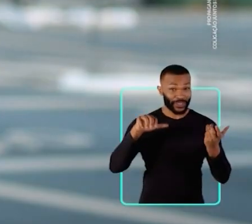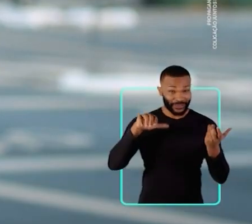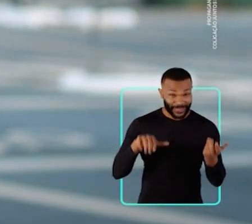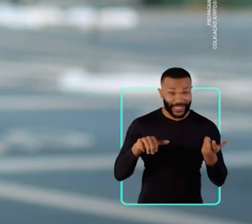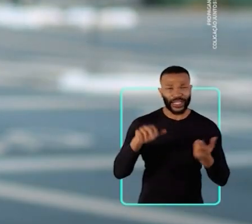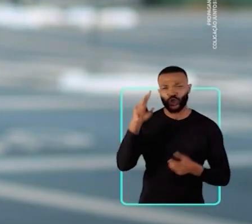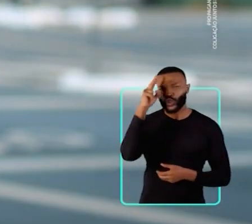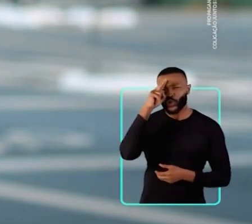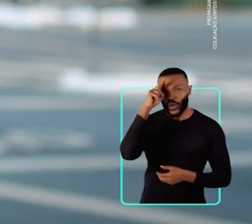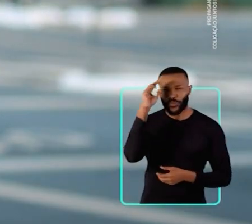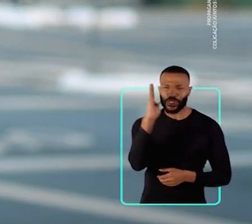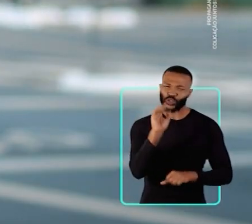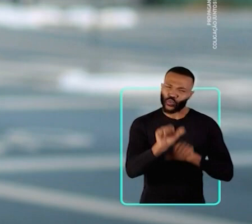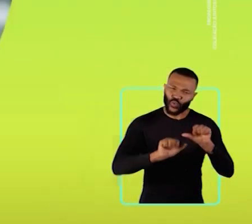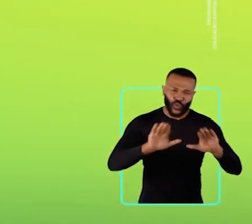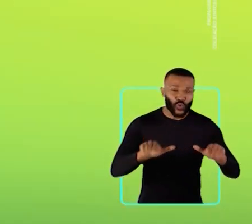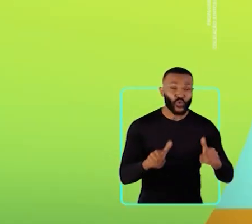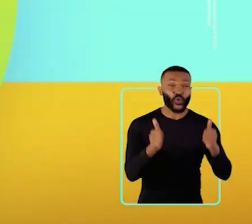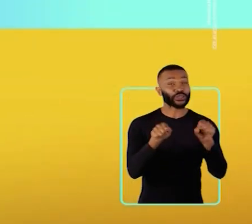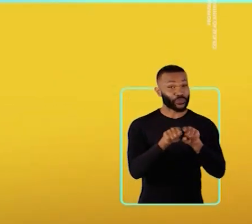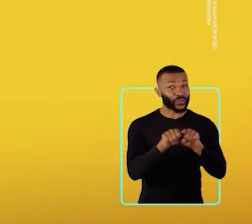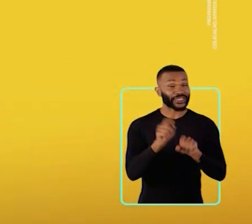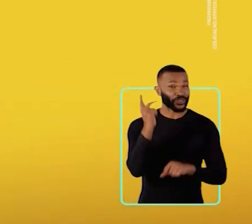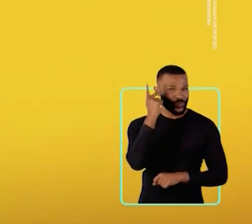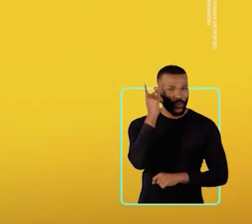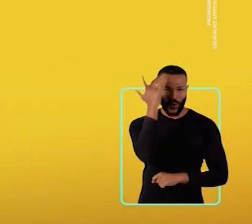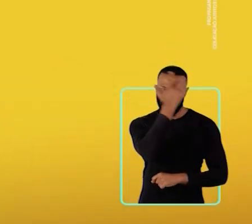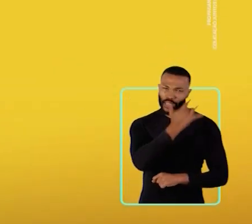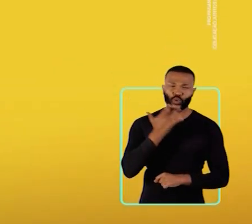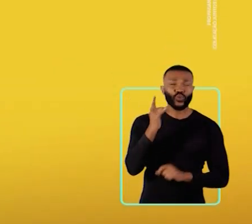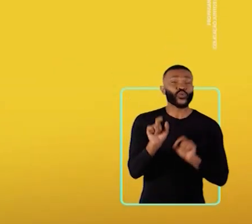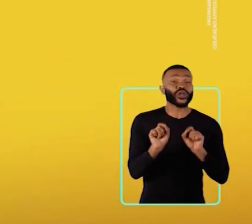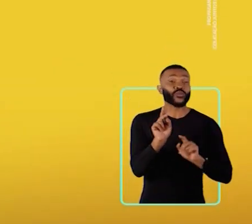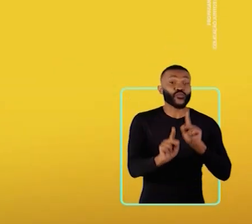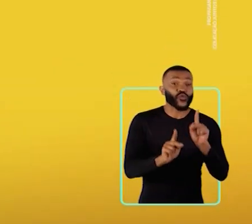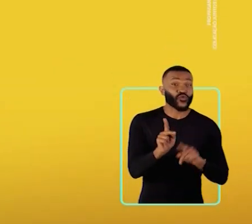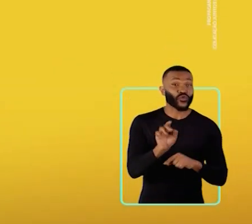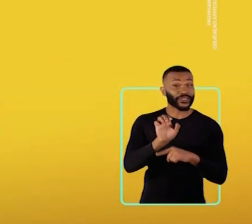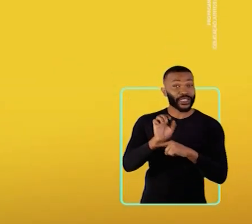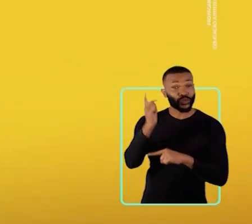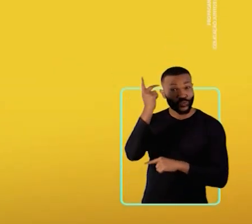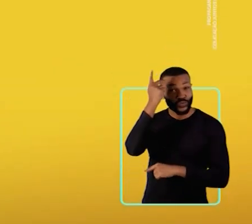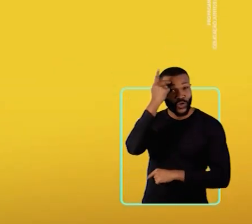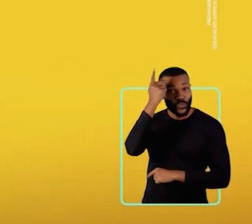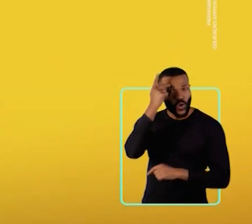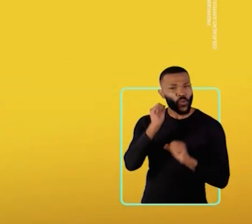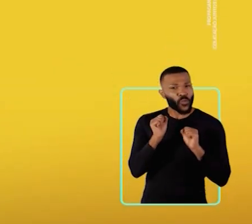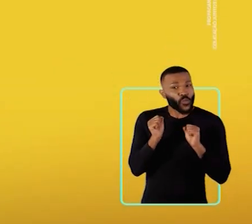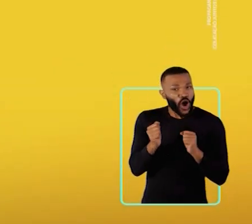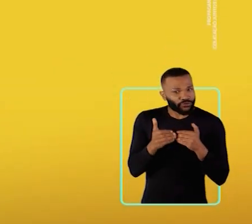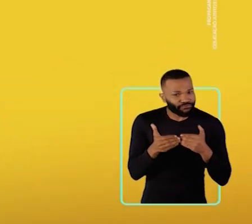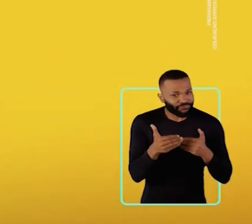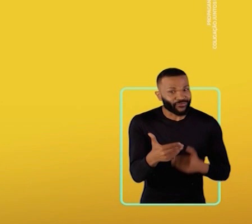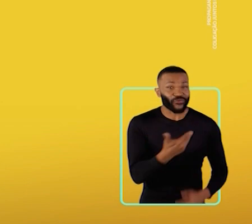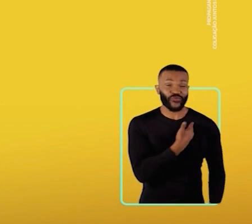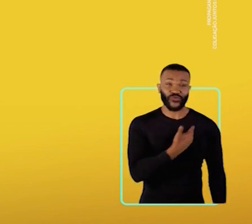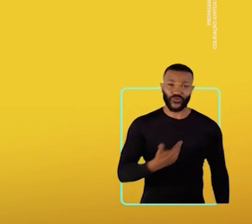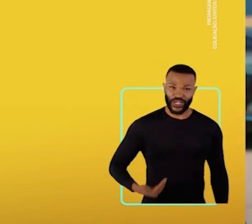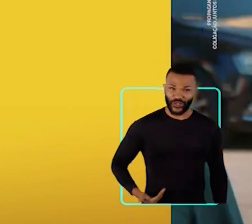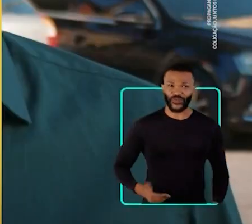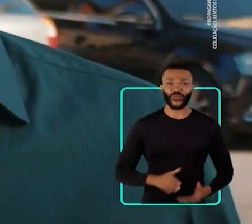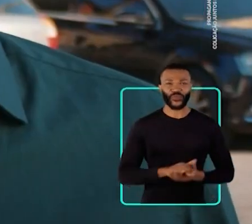mudou a história do Brasil e vai mudar de São Paulo. Haddad, e o que é que o povo do nosso estado de São Paulo pode esperar do seu governo?